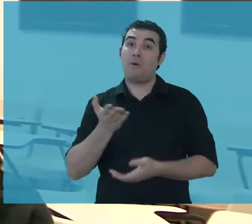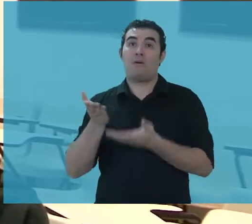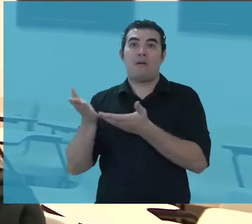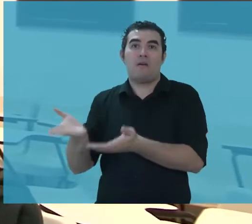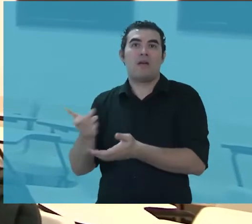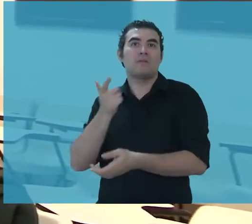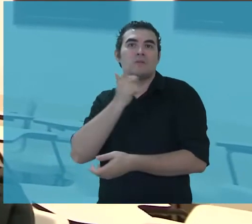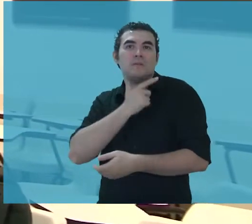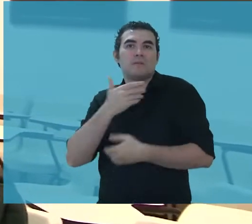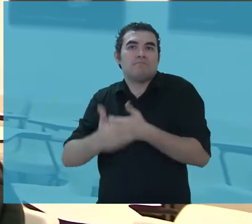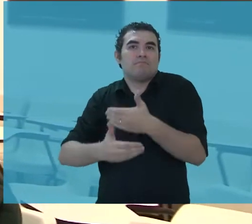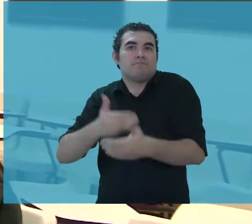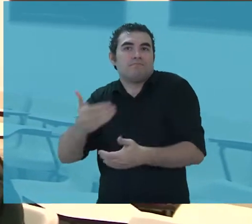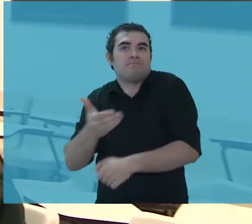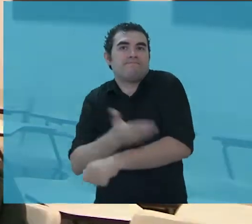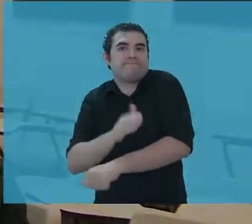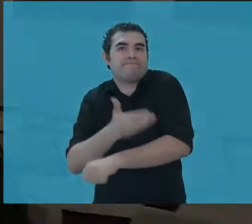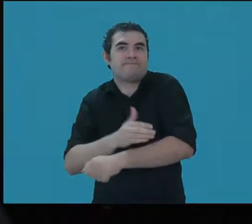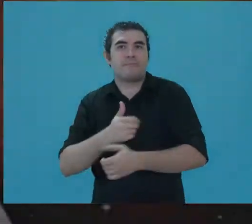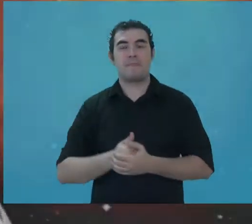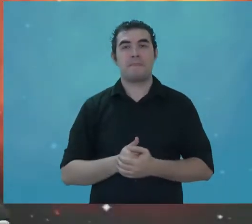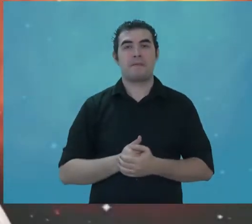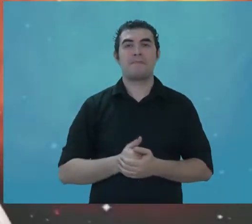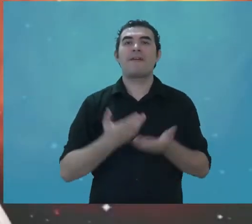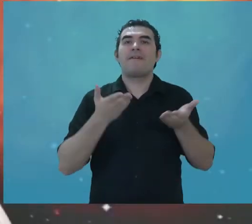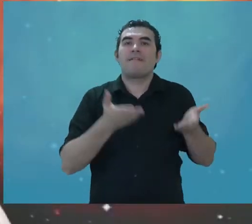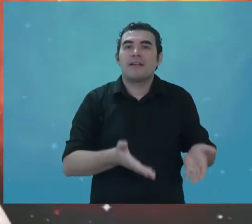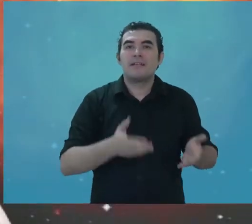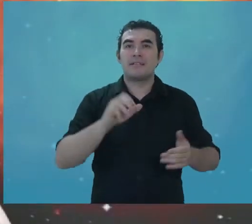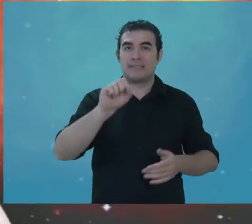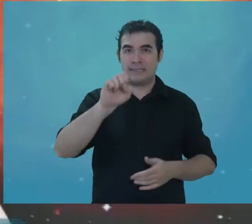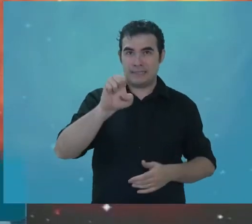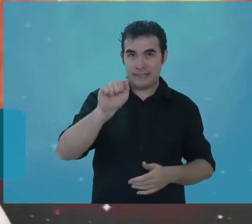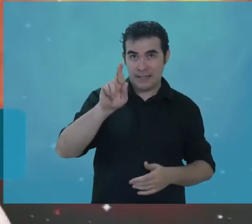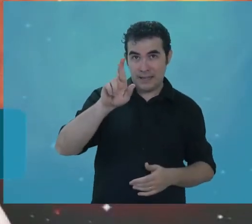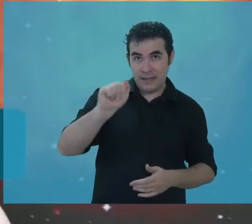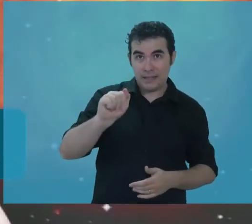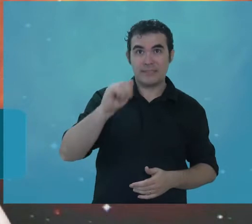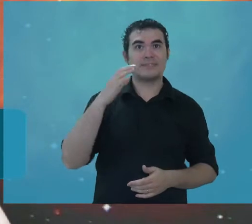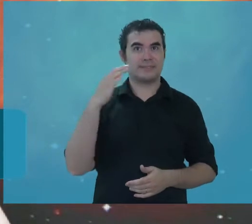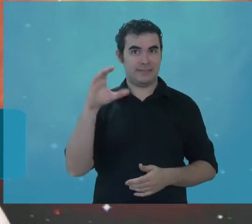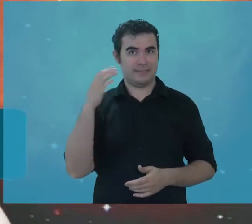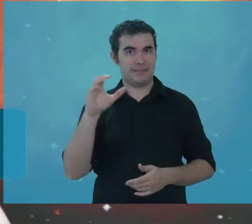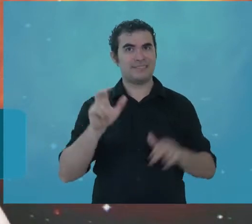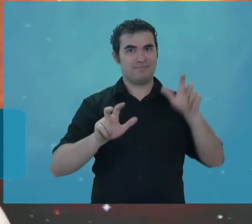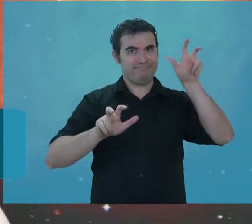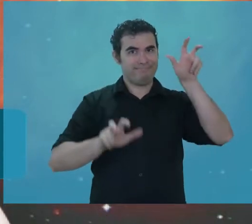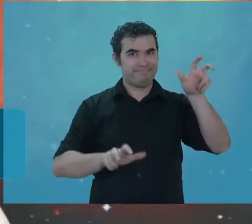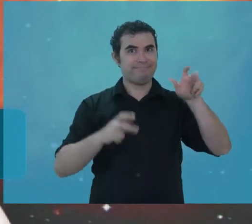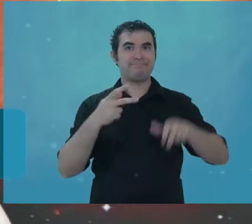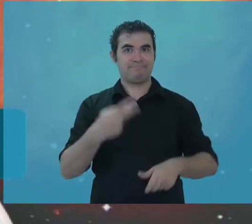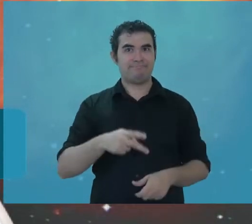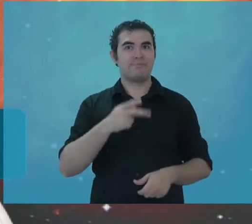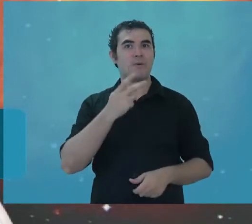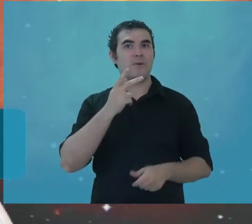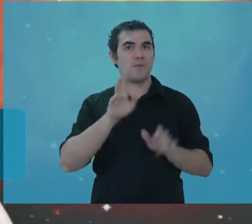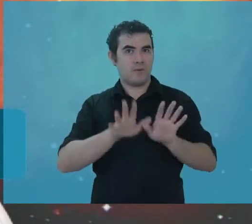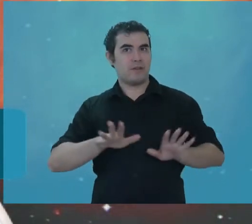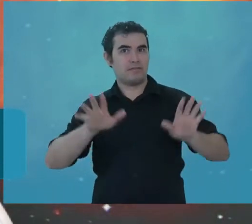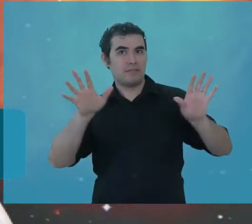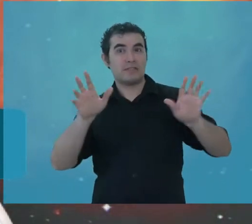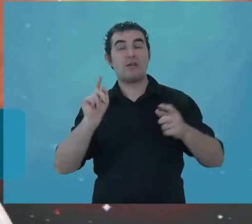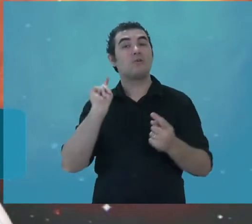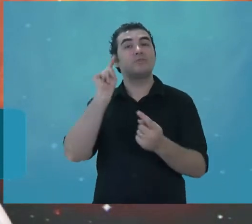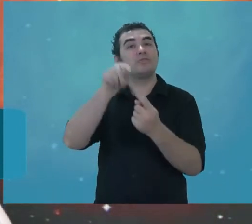faz toda a diferença na preparação deles. A Seara da Ciência tem o papel de fazer divulgação científica. E